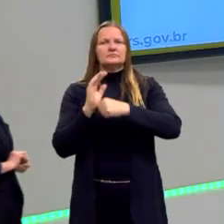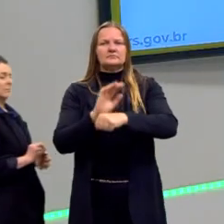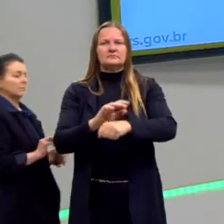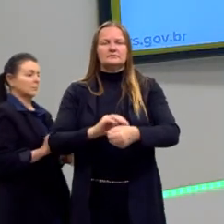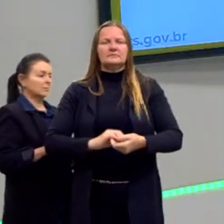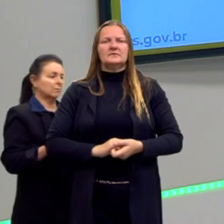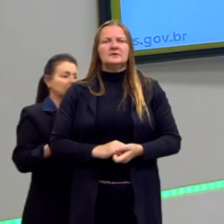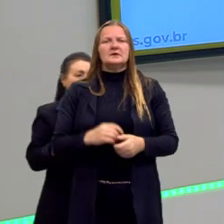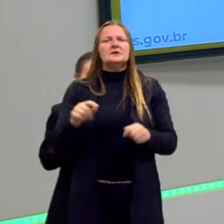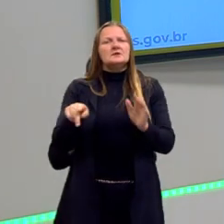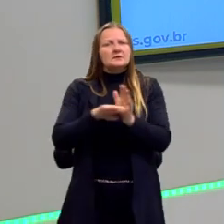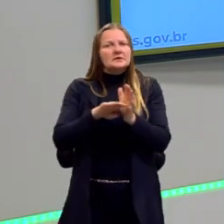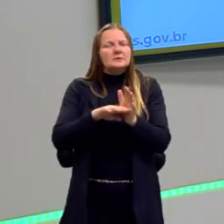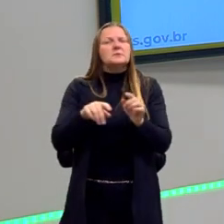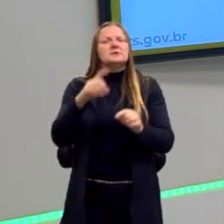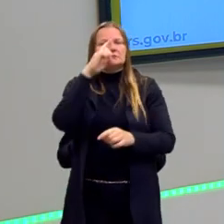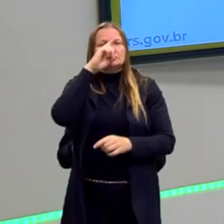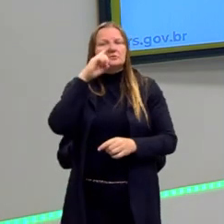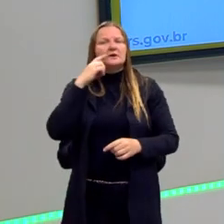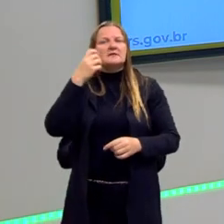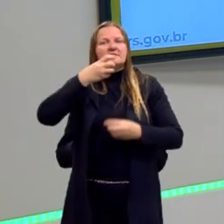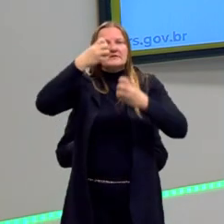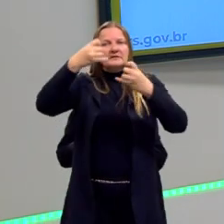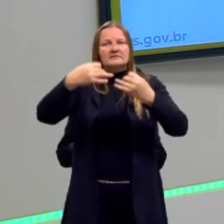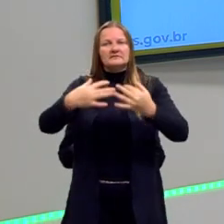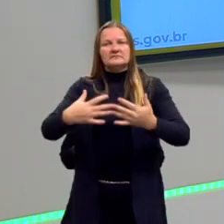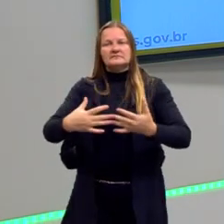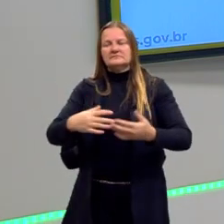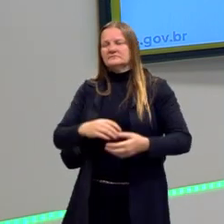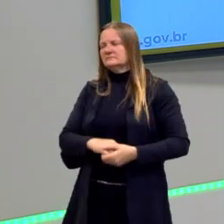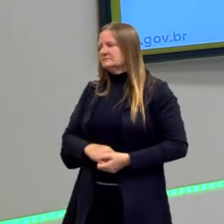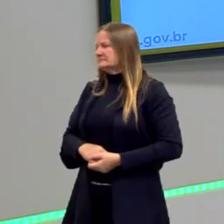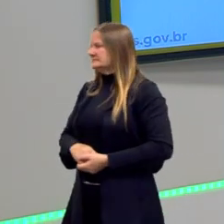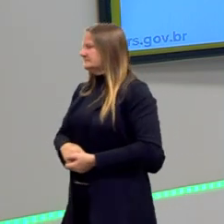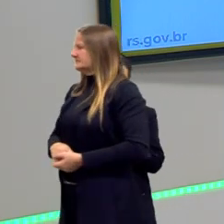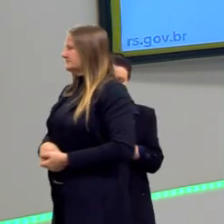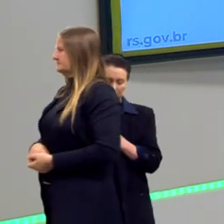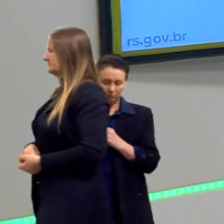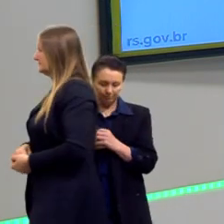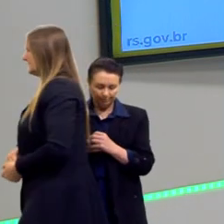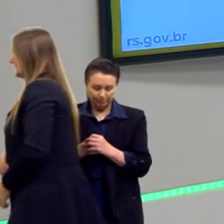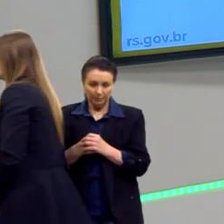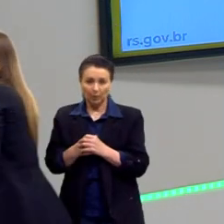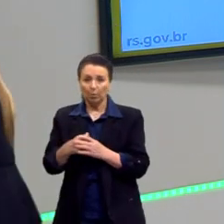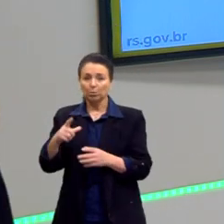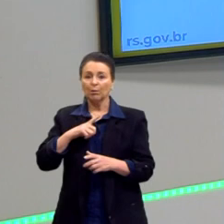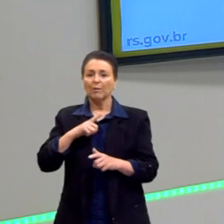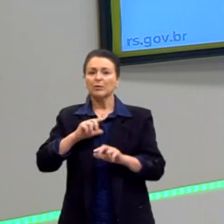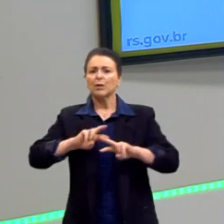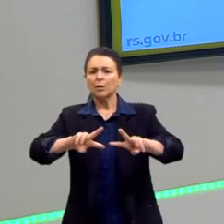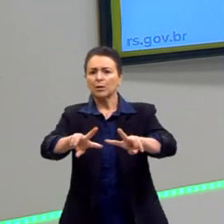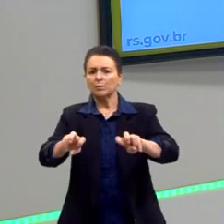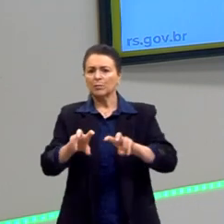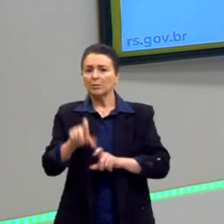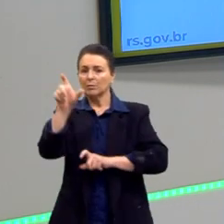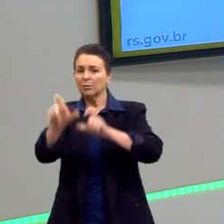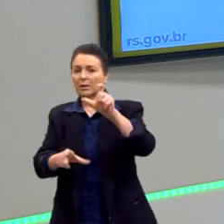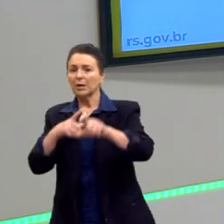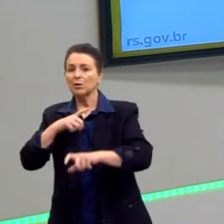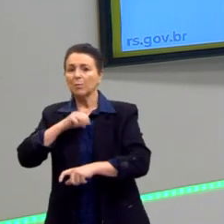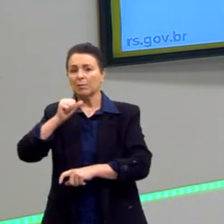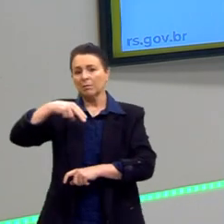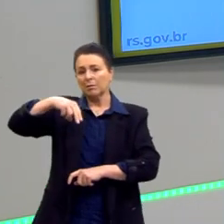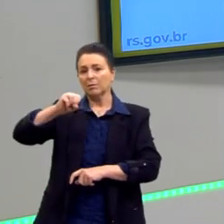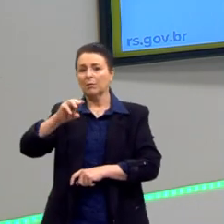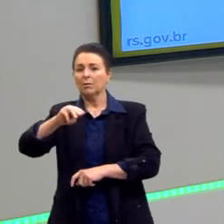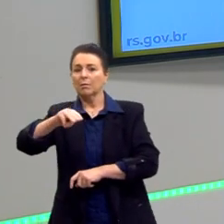ele também chegou já a mencionar a questão, quando houvesse exploração dos indivíduos, era uma anomalia. Isso